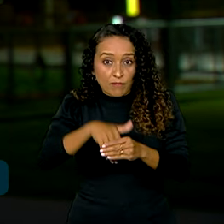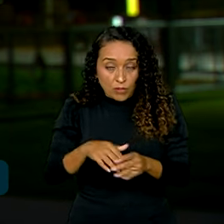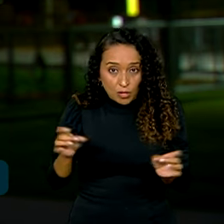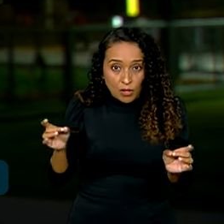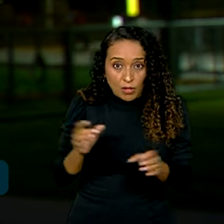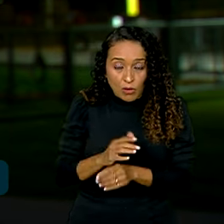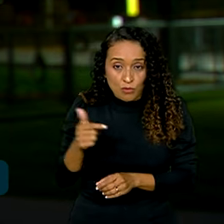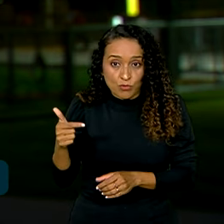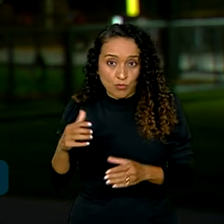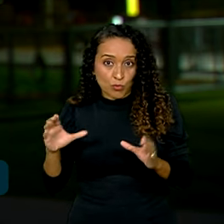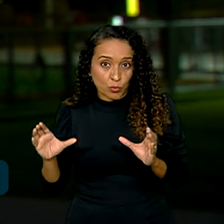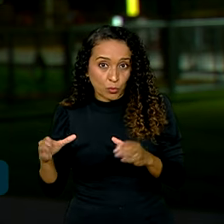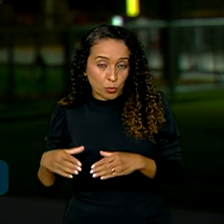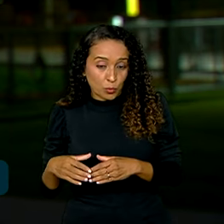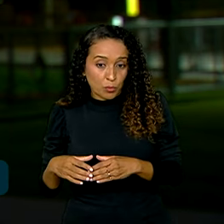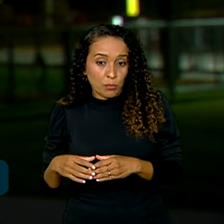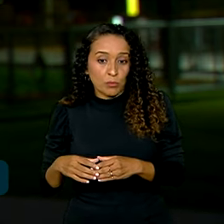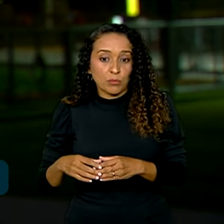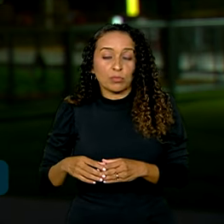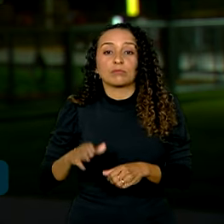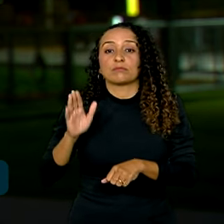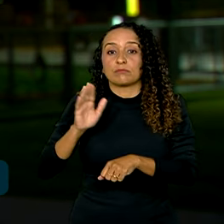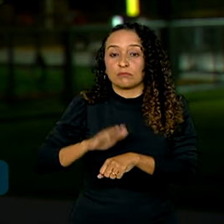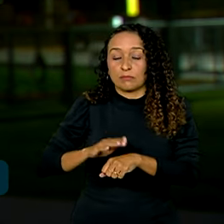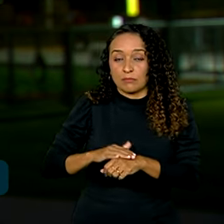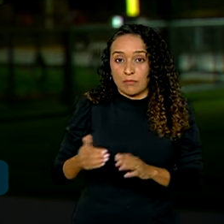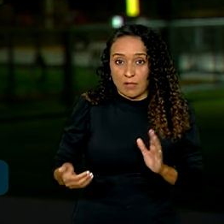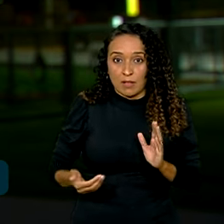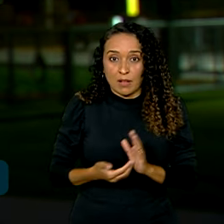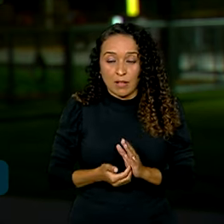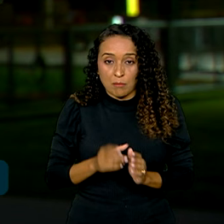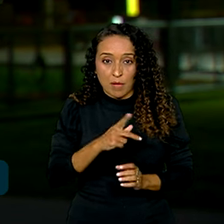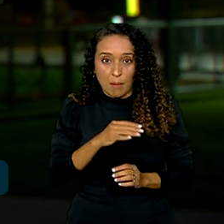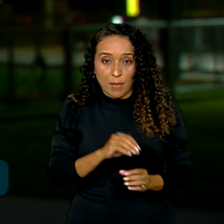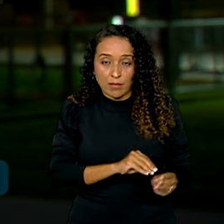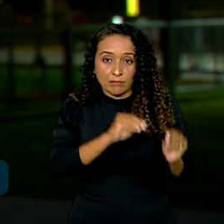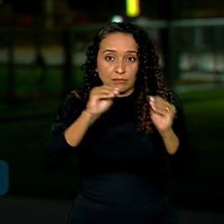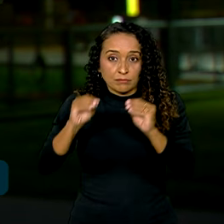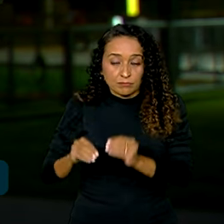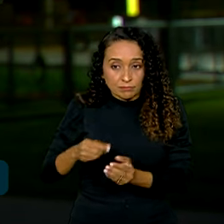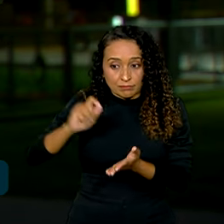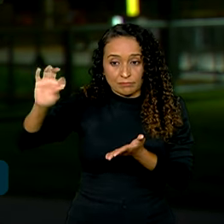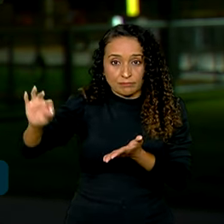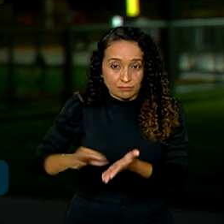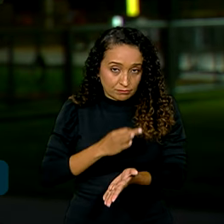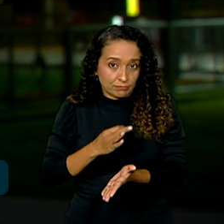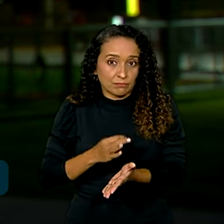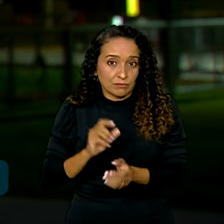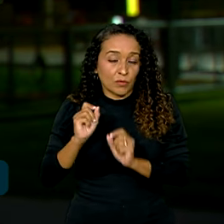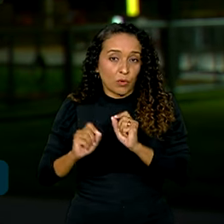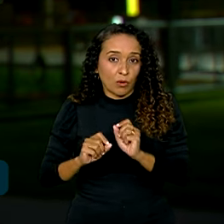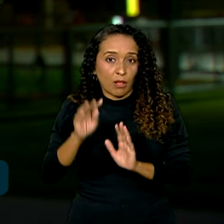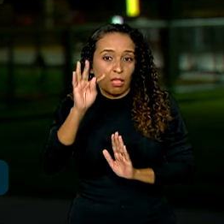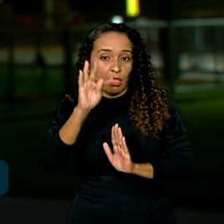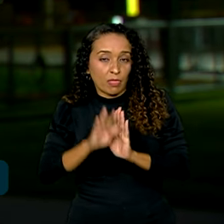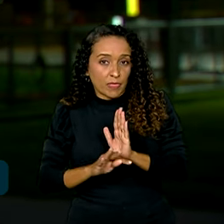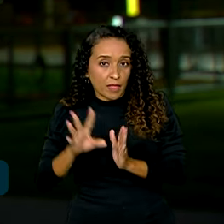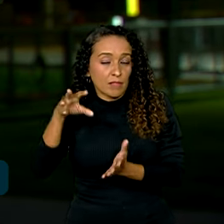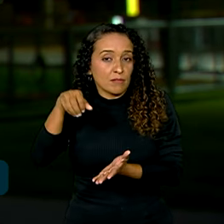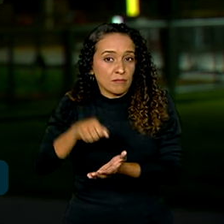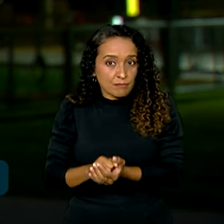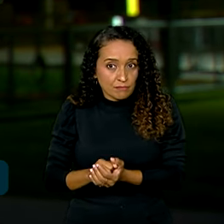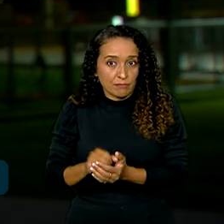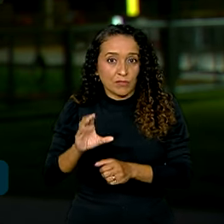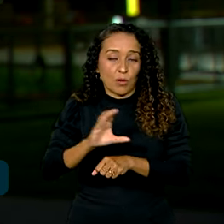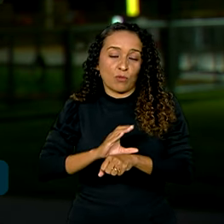em segundo turno na Câmara, a PEC segue, então, para a promulgação, que é um ato que torna o texto parte da